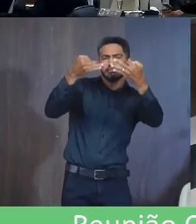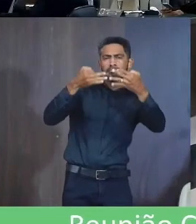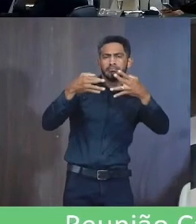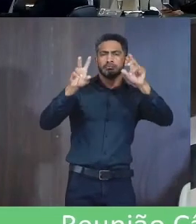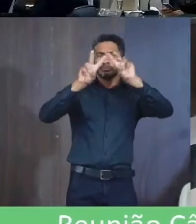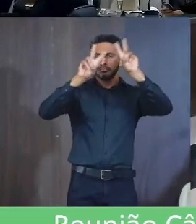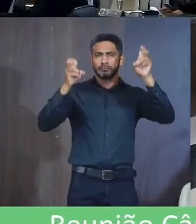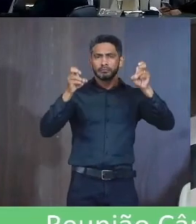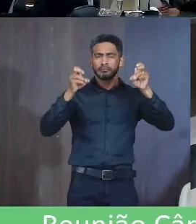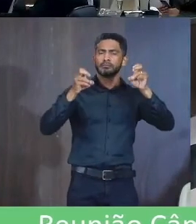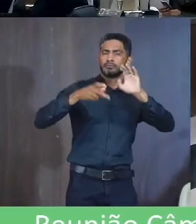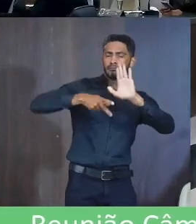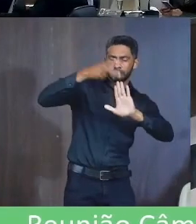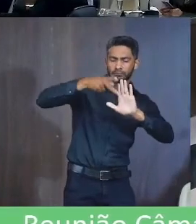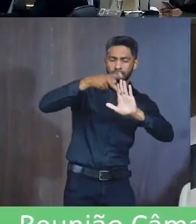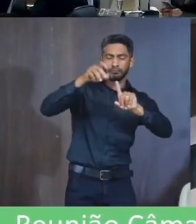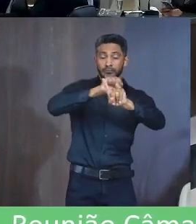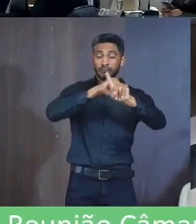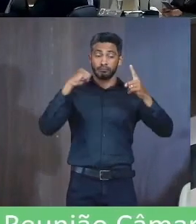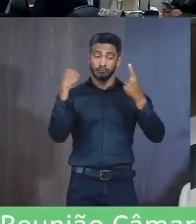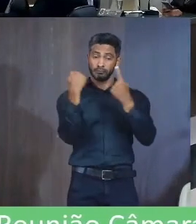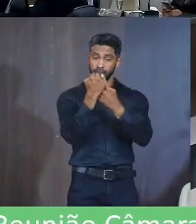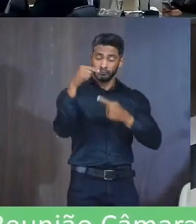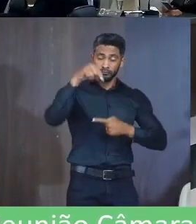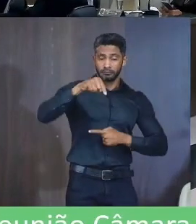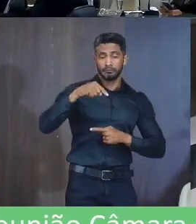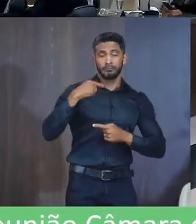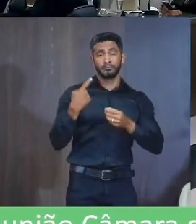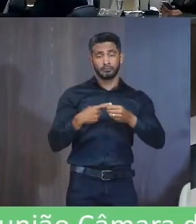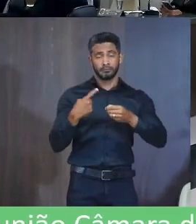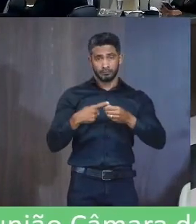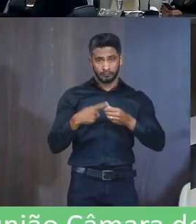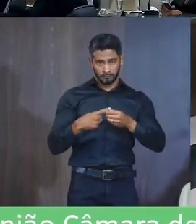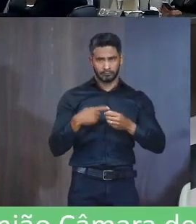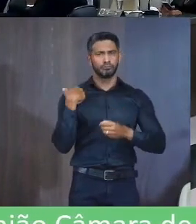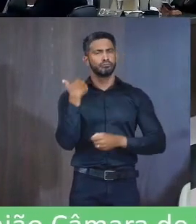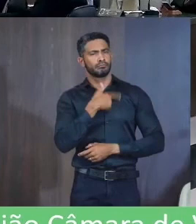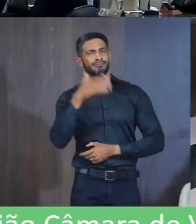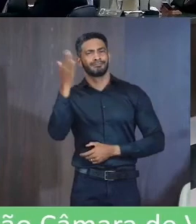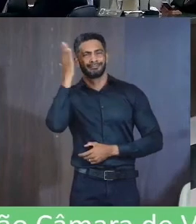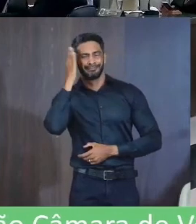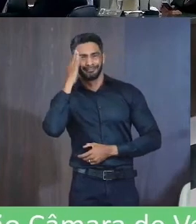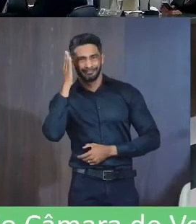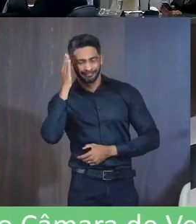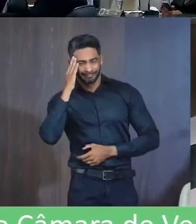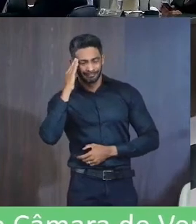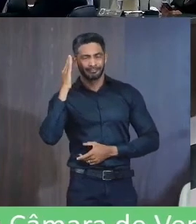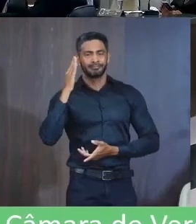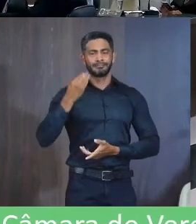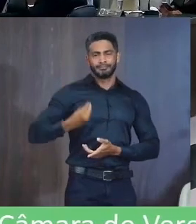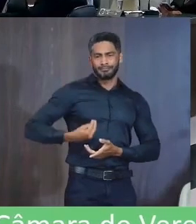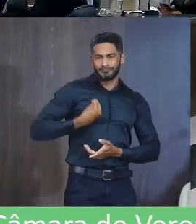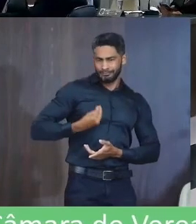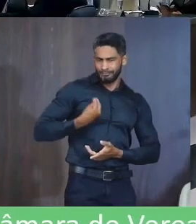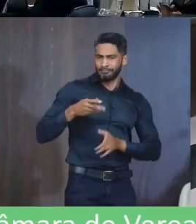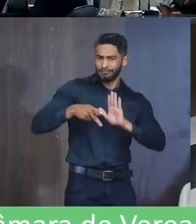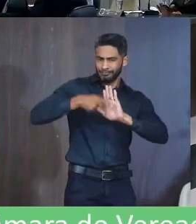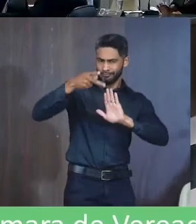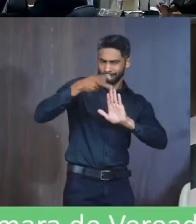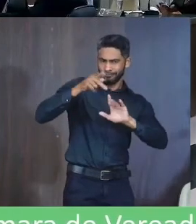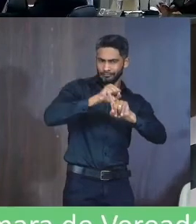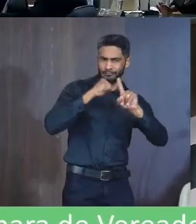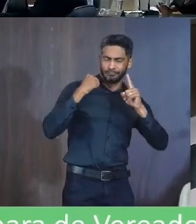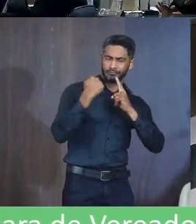pouquinho A respeito dos projetos sociais Aqui da nossa cidade Nós sabemos que A existência dos projetos sociais